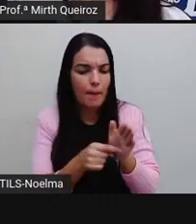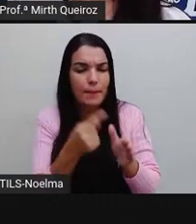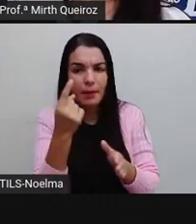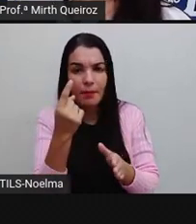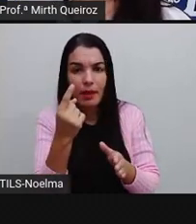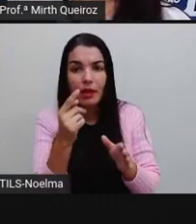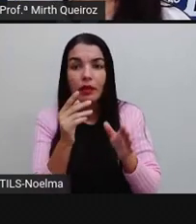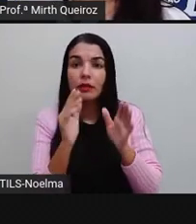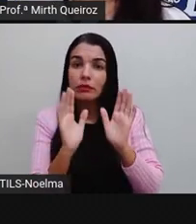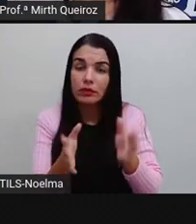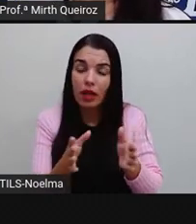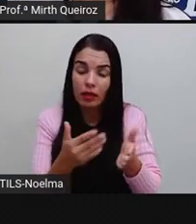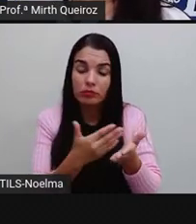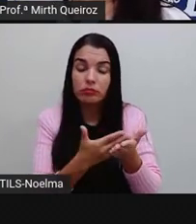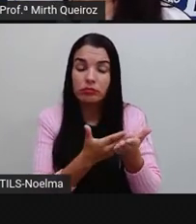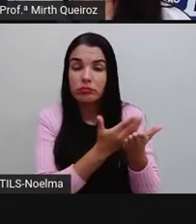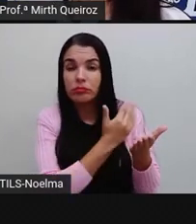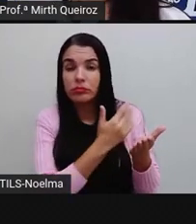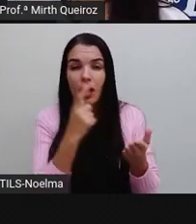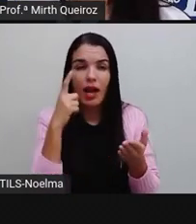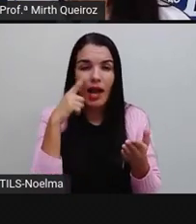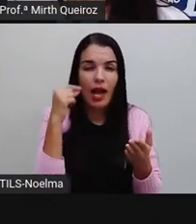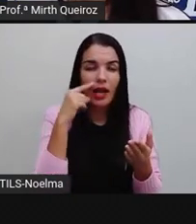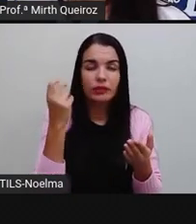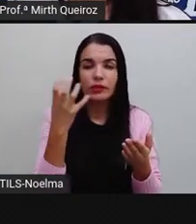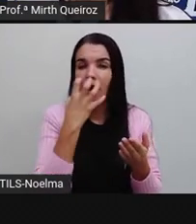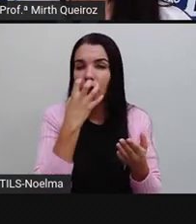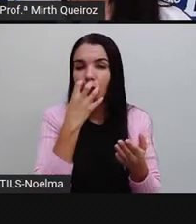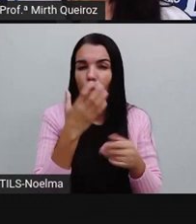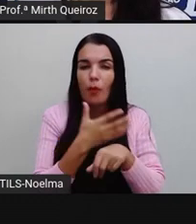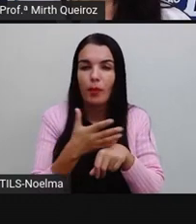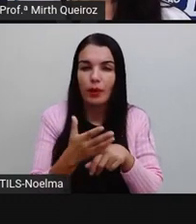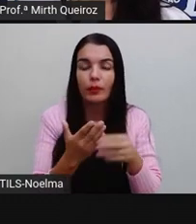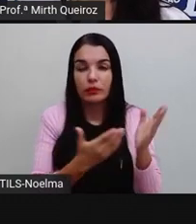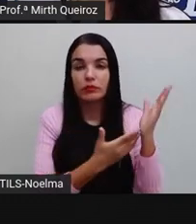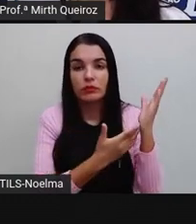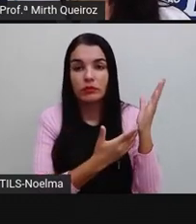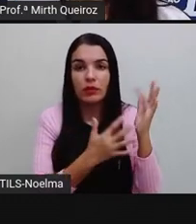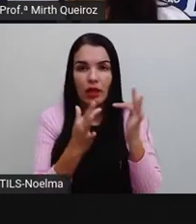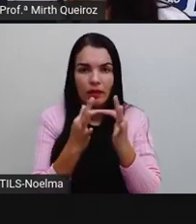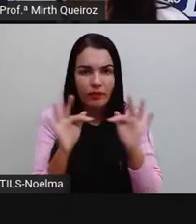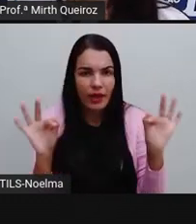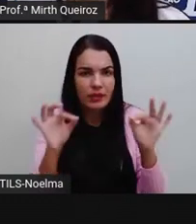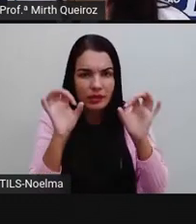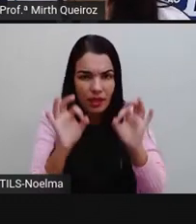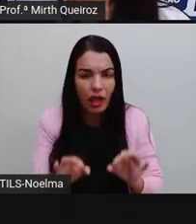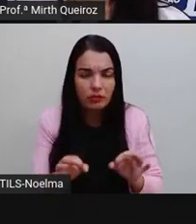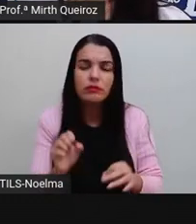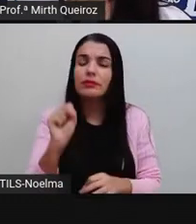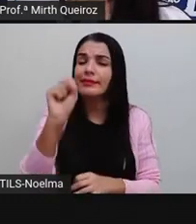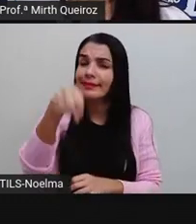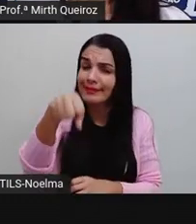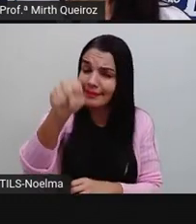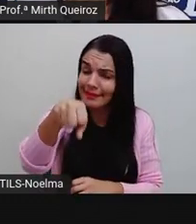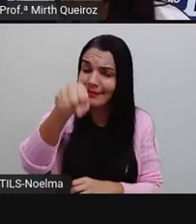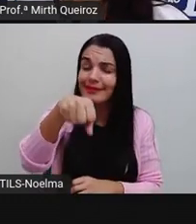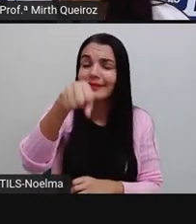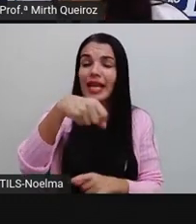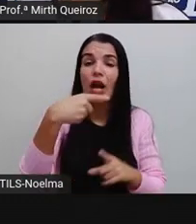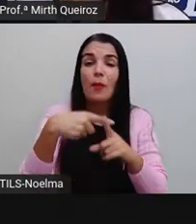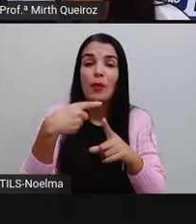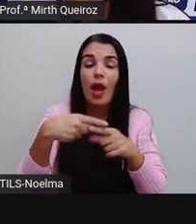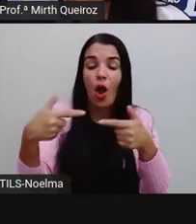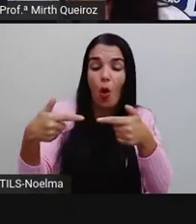viu lá no início sobre gato e cachorro branco, né? Essa frase, ela estaria correta? Estaria também. Por quê? Porque ela está